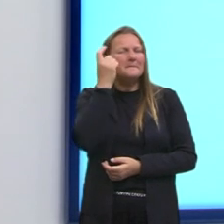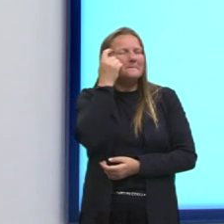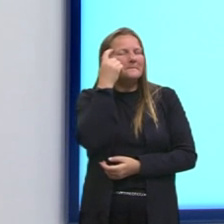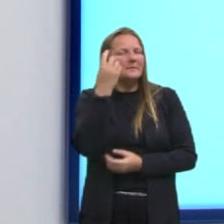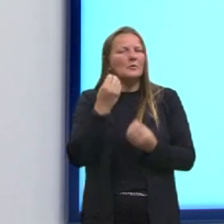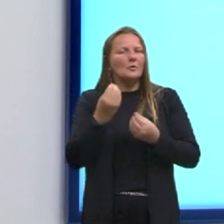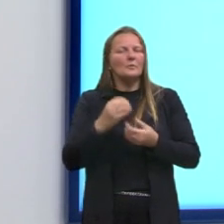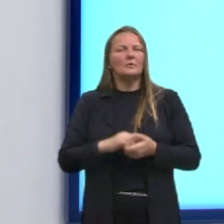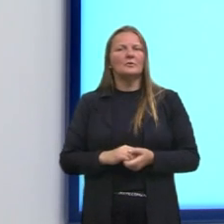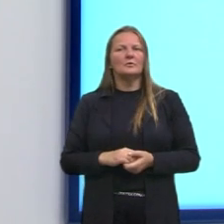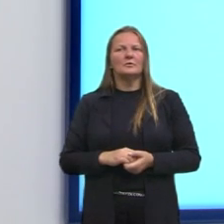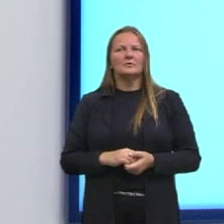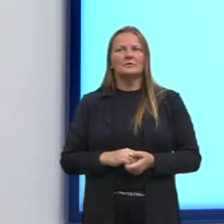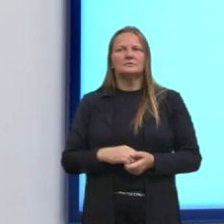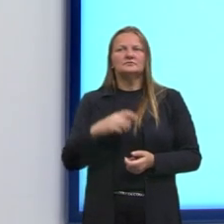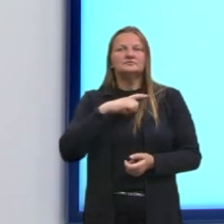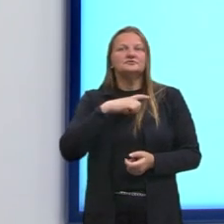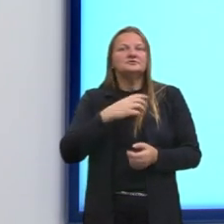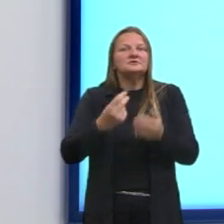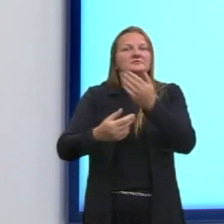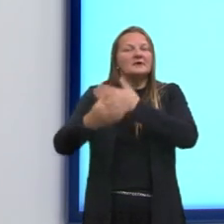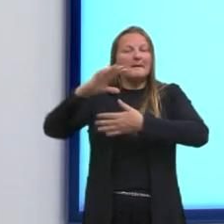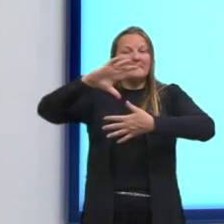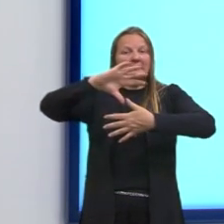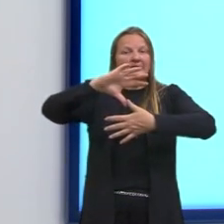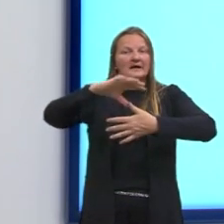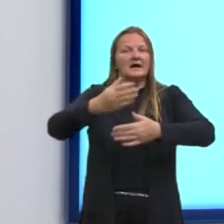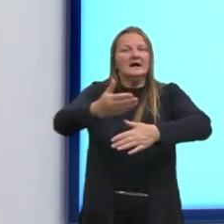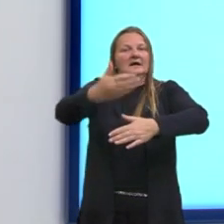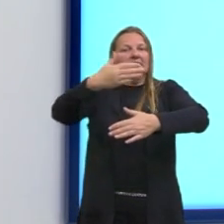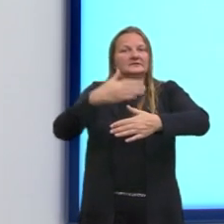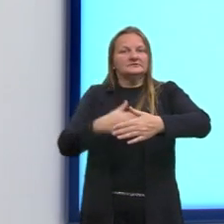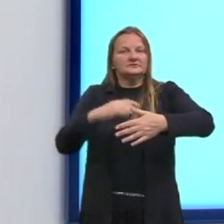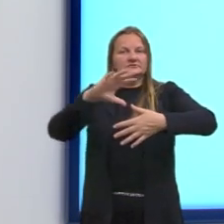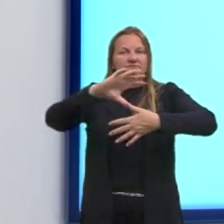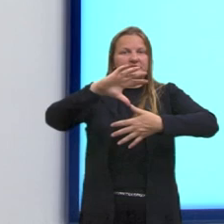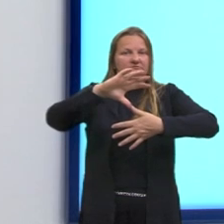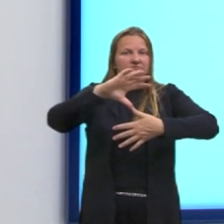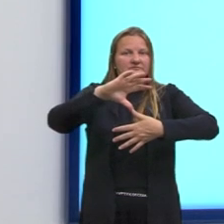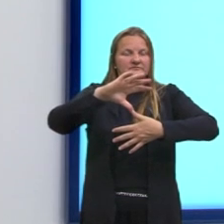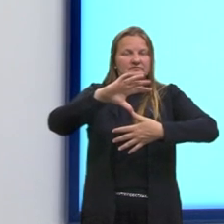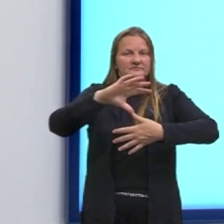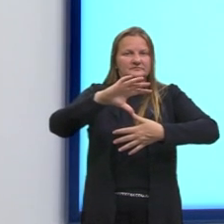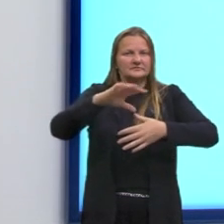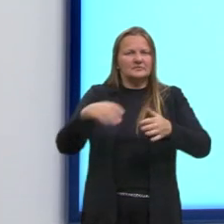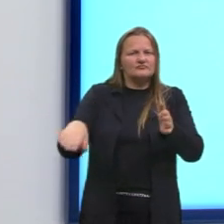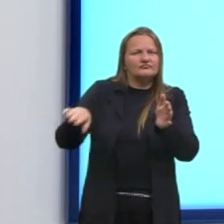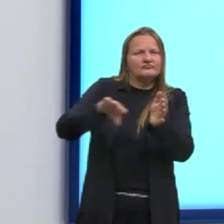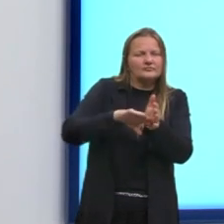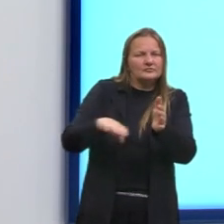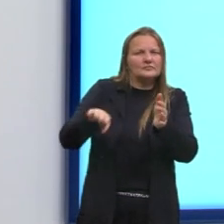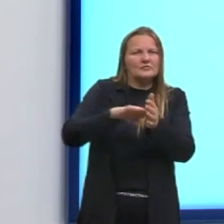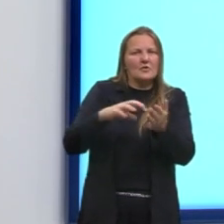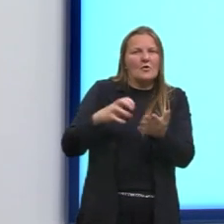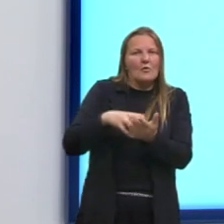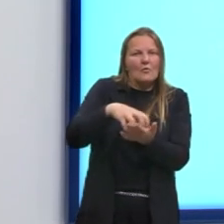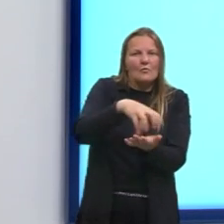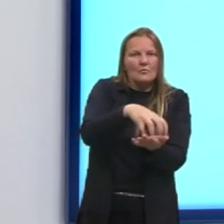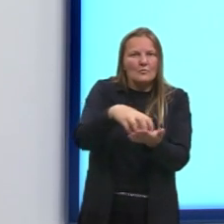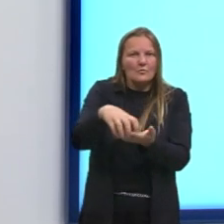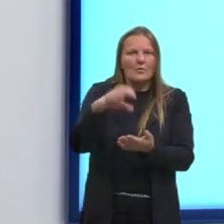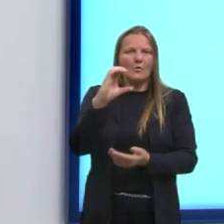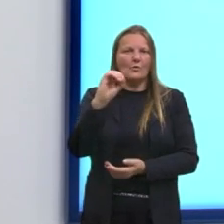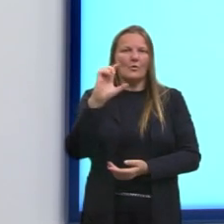sobre o que havia nessas Américas quando ela foi, então, ocupada e colonizada.